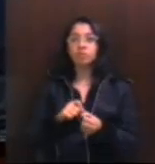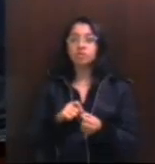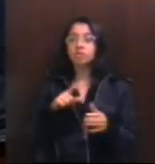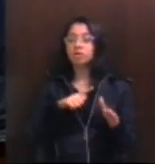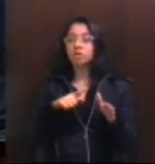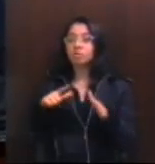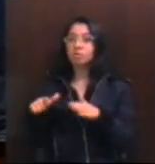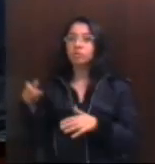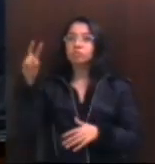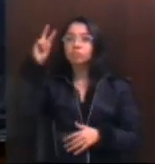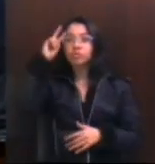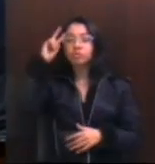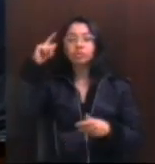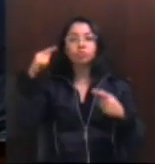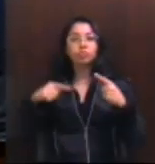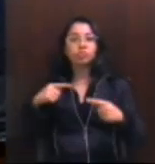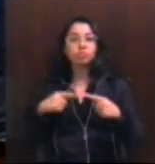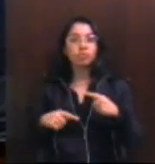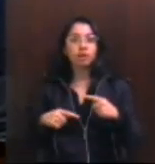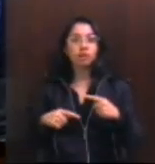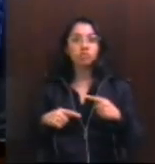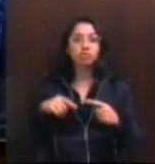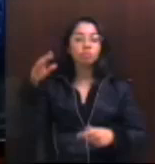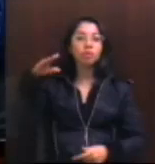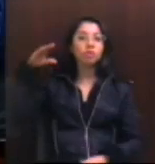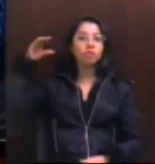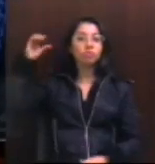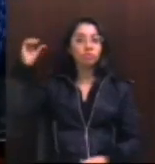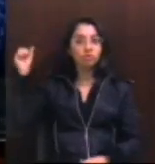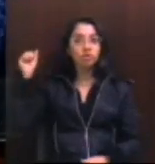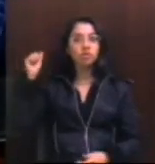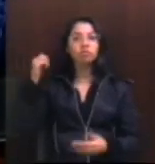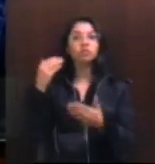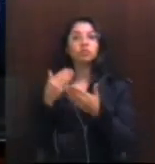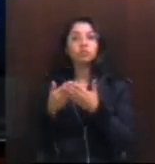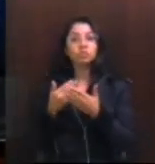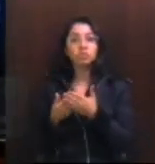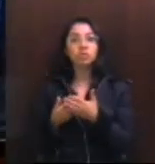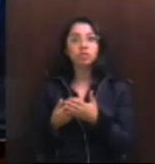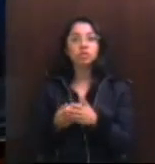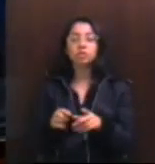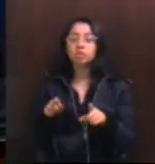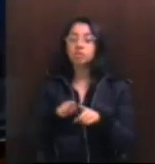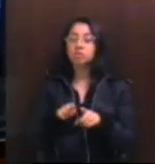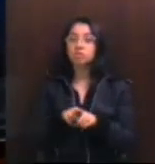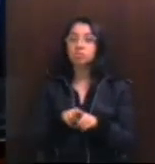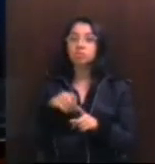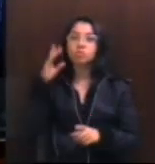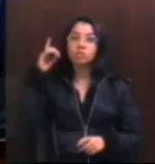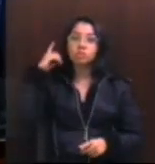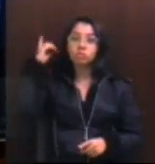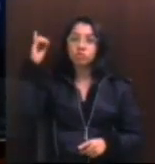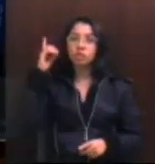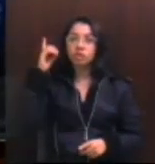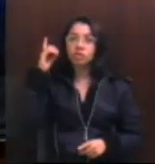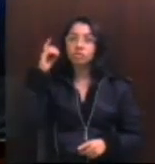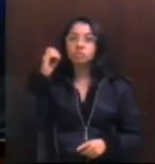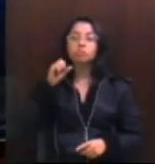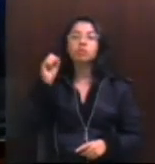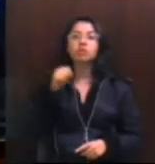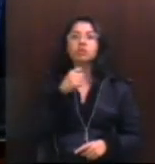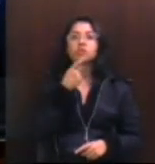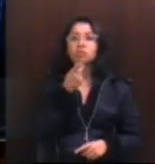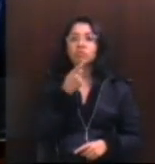grande debate no Dante Barone para poder ouvir a esses estudantes e ouvir os especialistas. Mas, em síntese, o que dizem esses